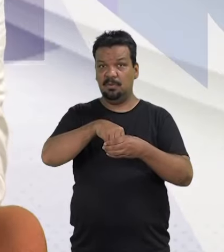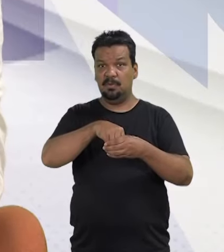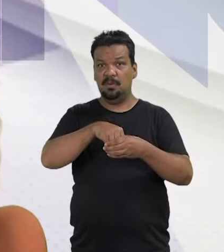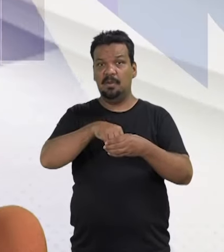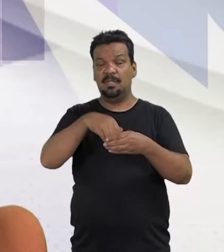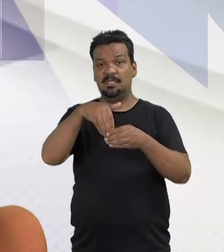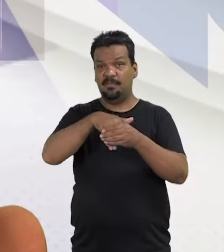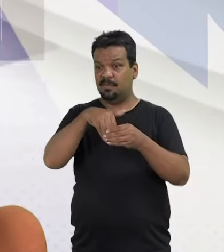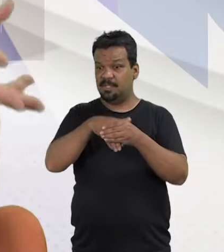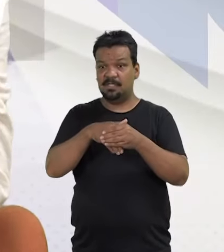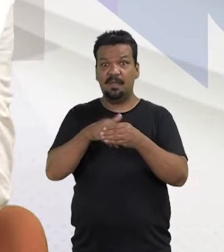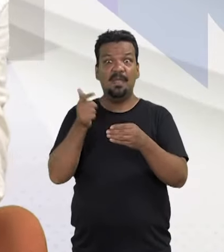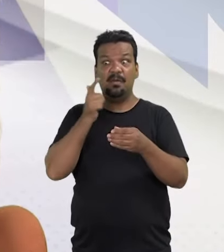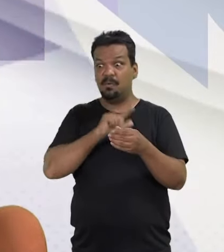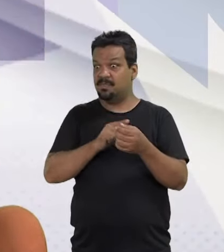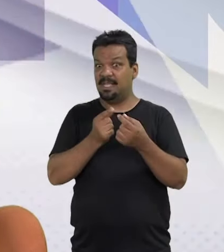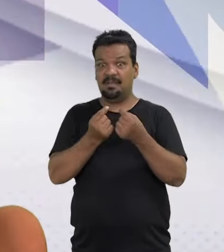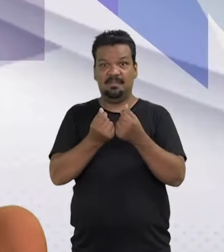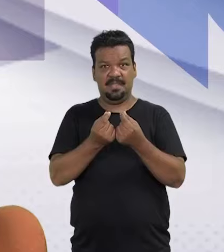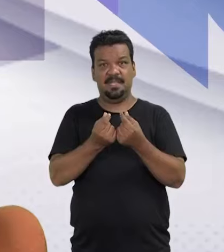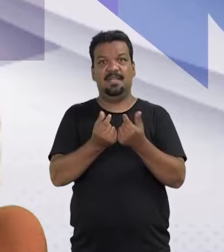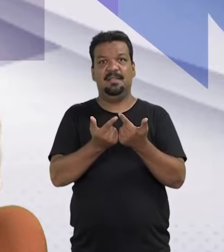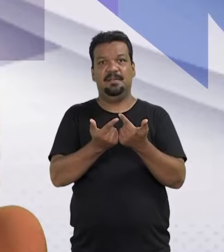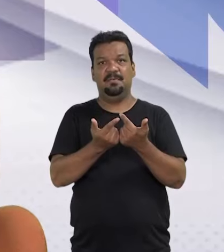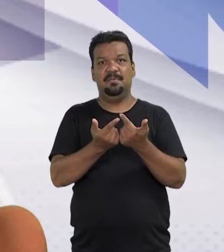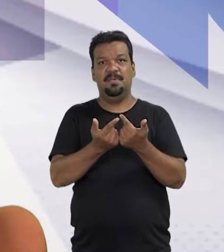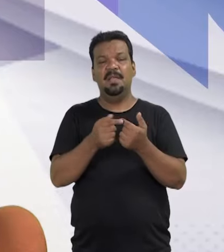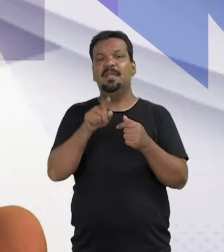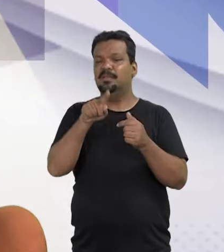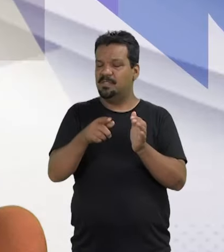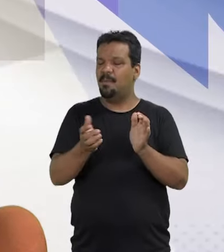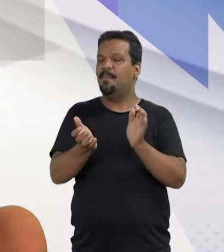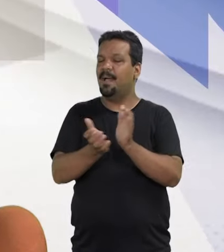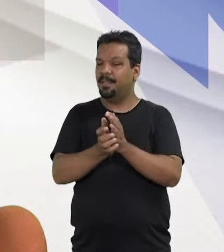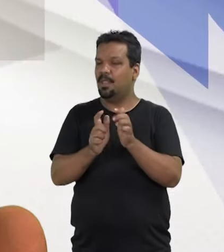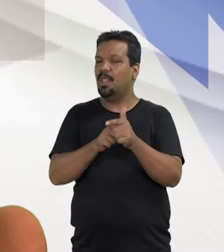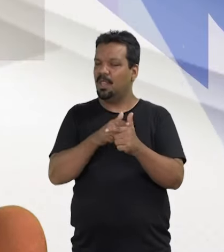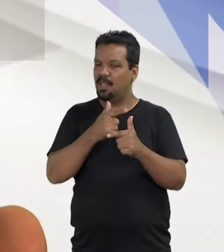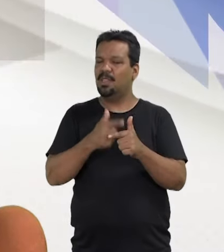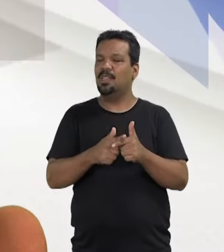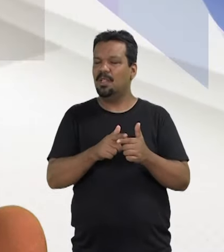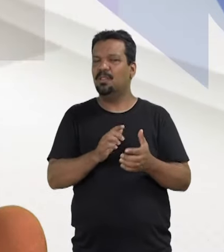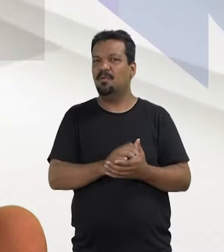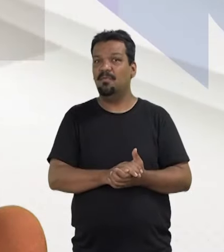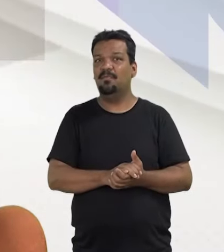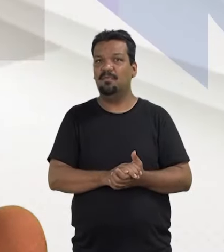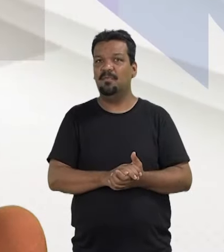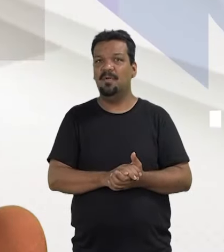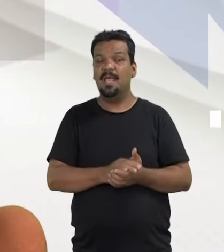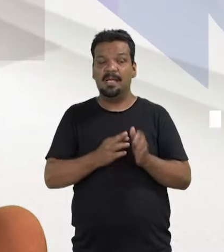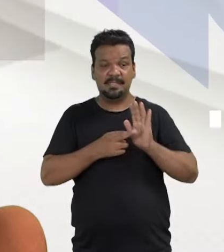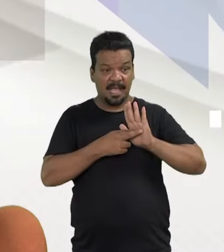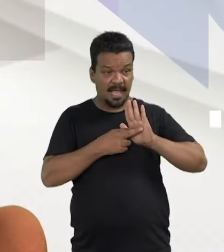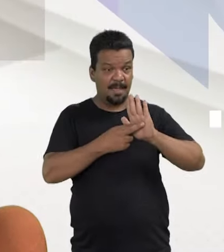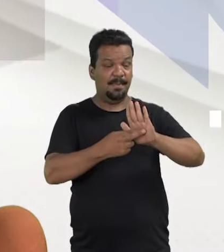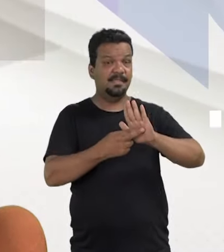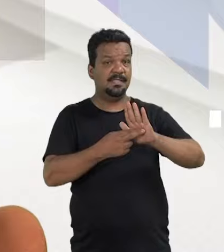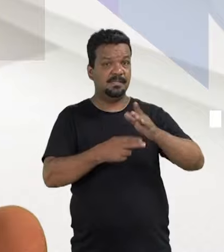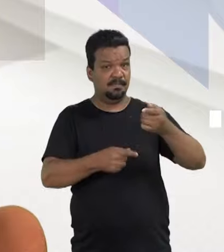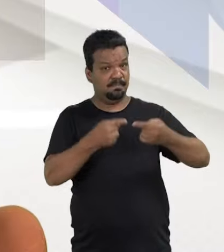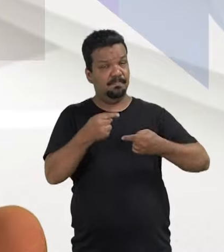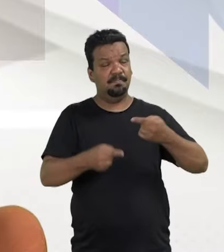do Câmara, ele vai pegar o dinheiro. Então isso é o partido de novo. Então a questão da